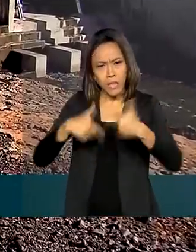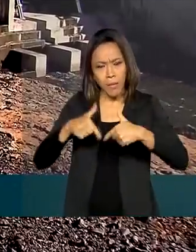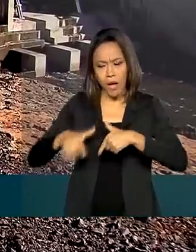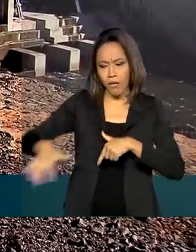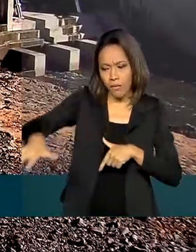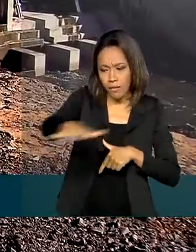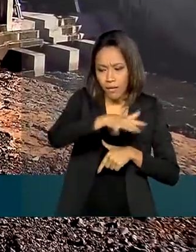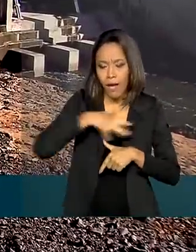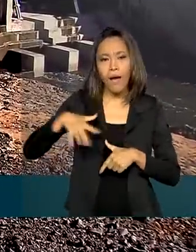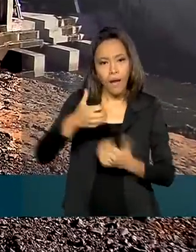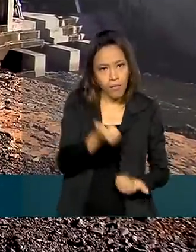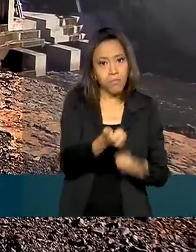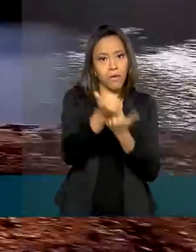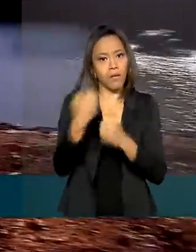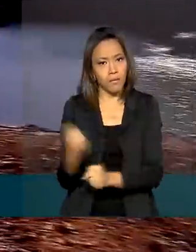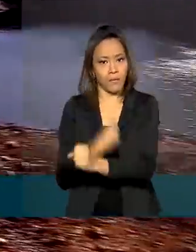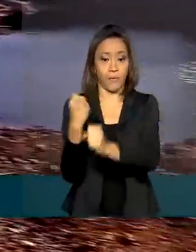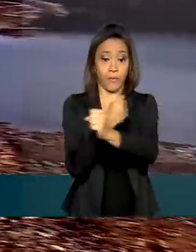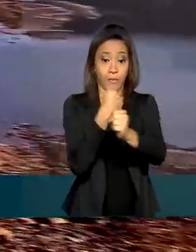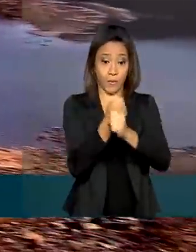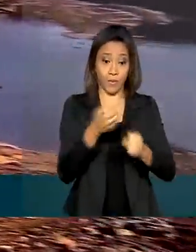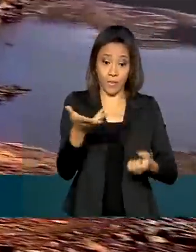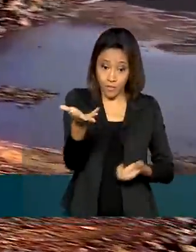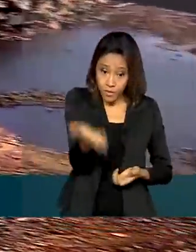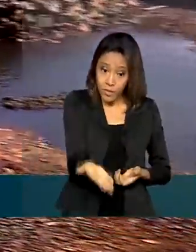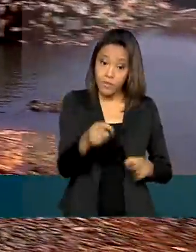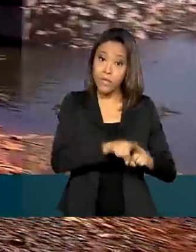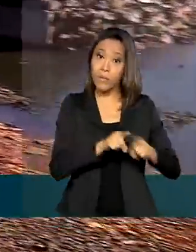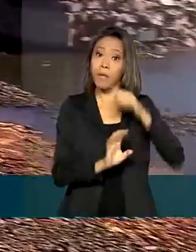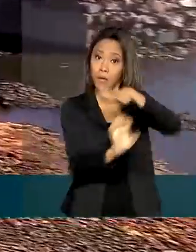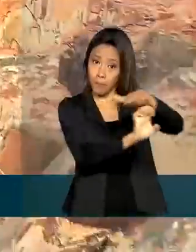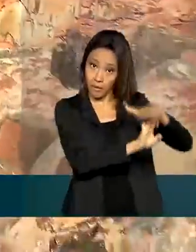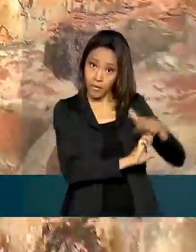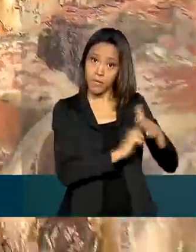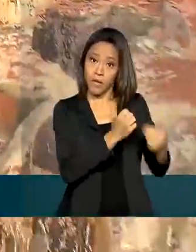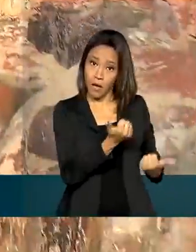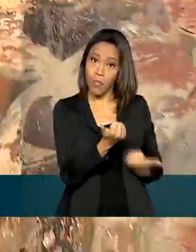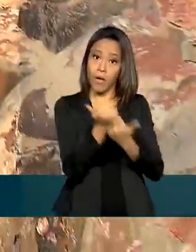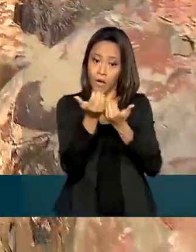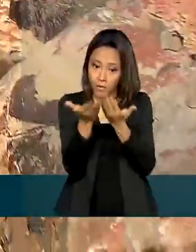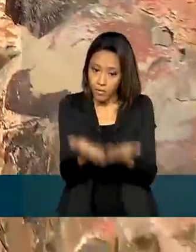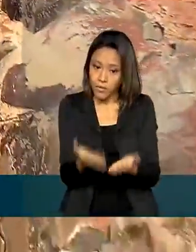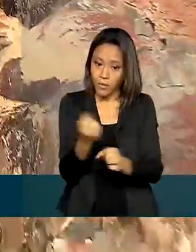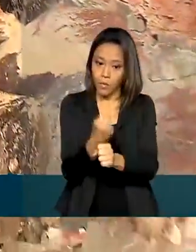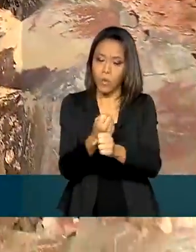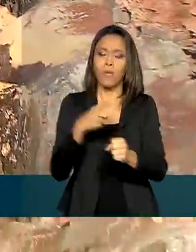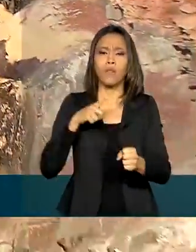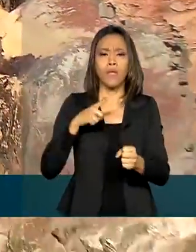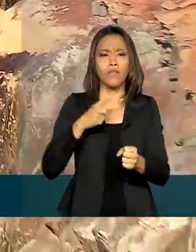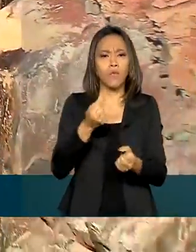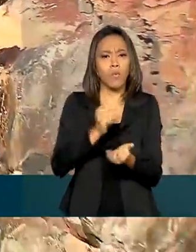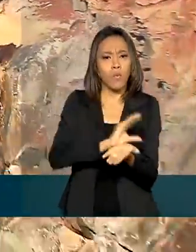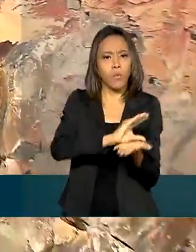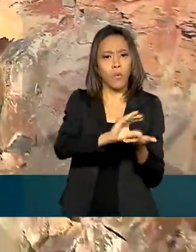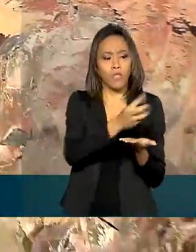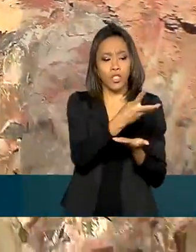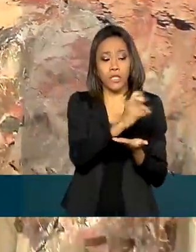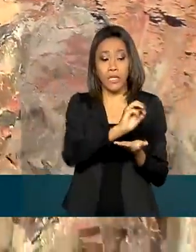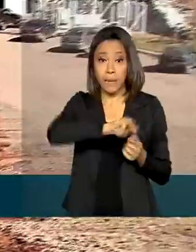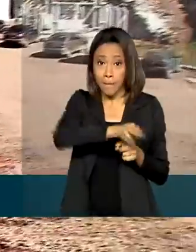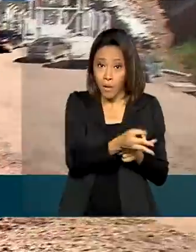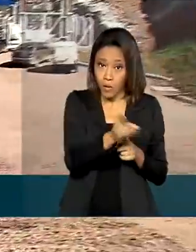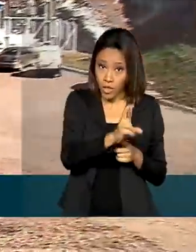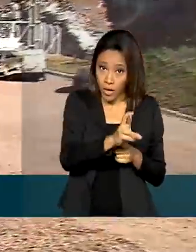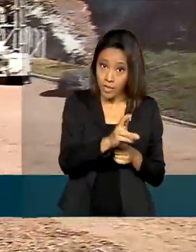sócios na construção da barragem, além de empresários locais. A obra contou com investimentos de 30 milhões de